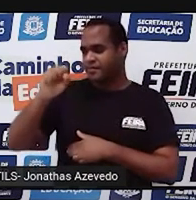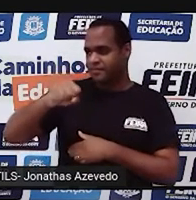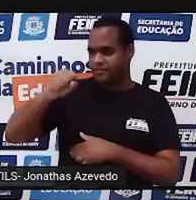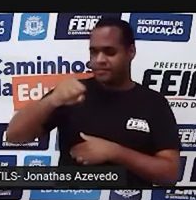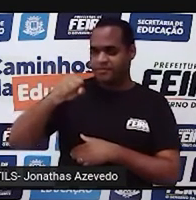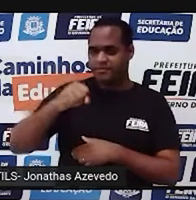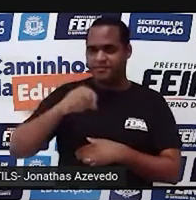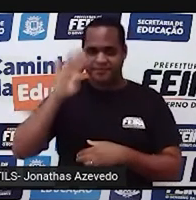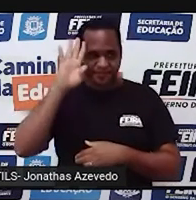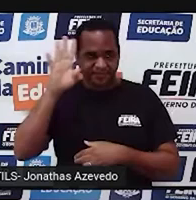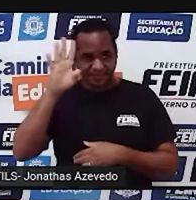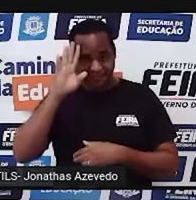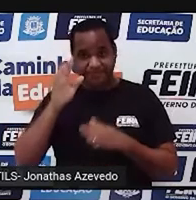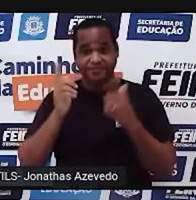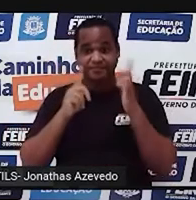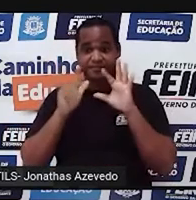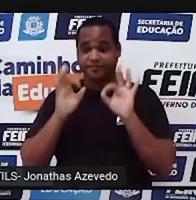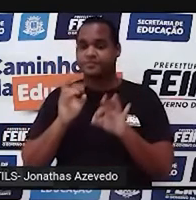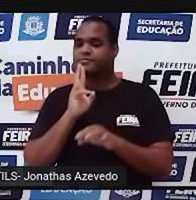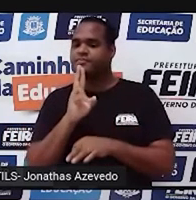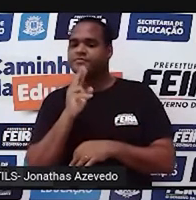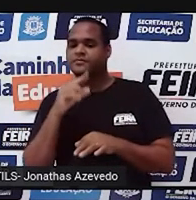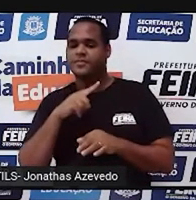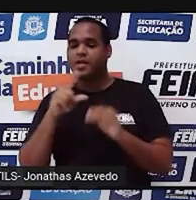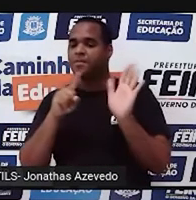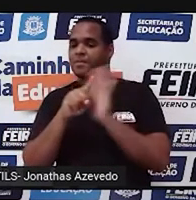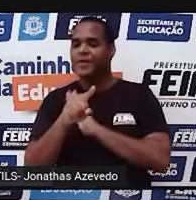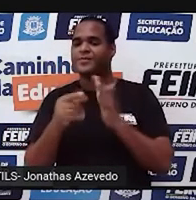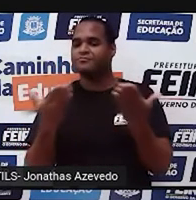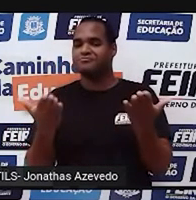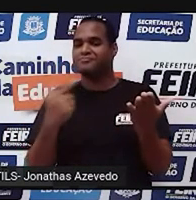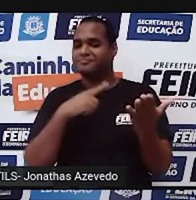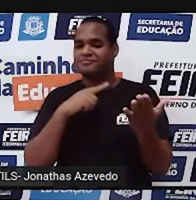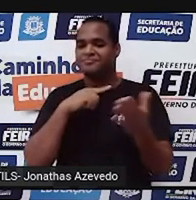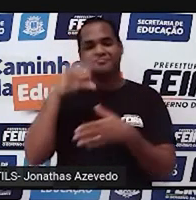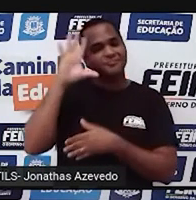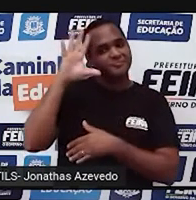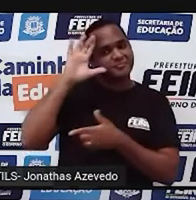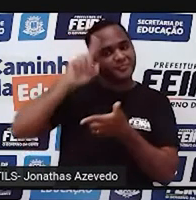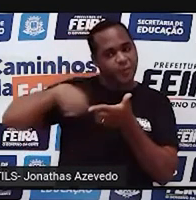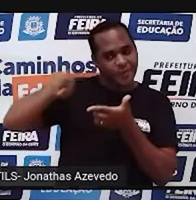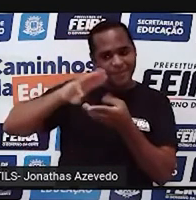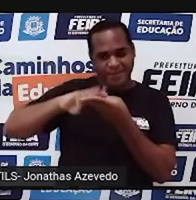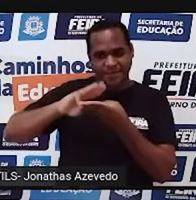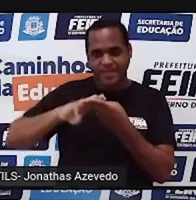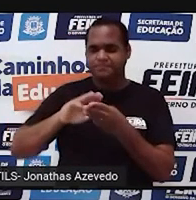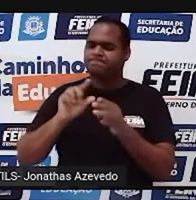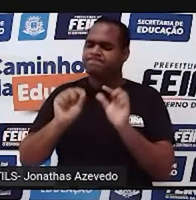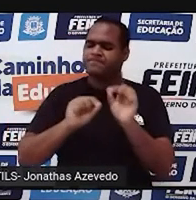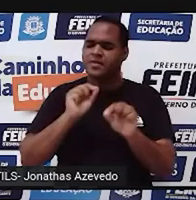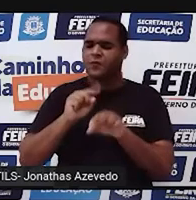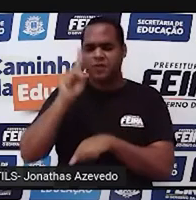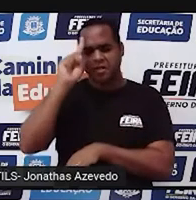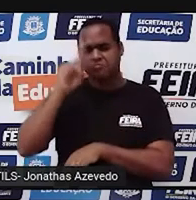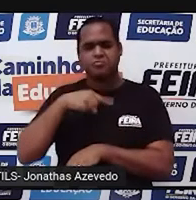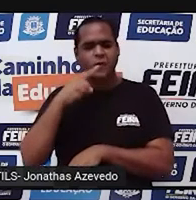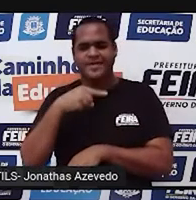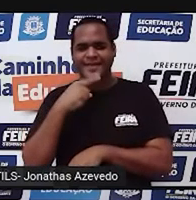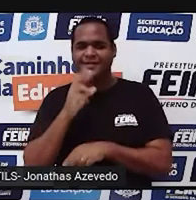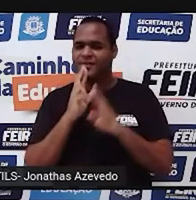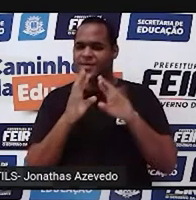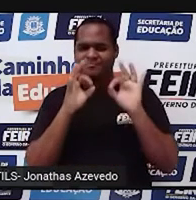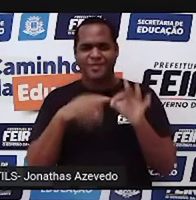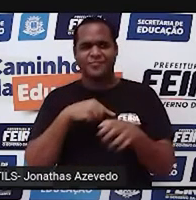você pensar na resposta dessa pergunta. Te dou um problema de matemática, mas se você não consegue resolver,